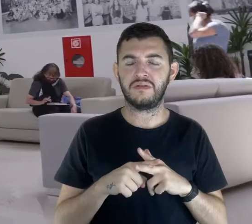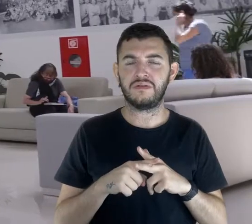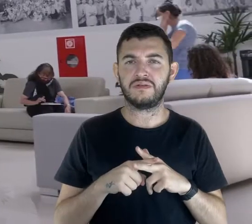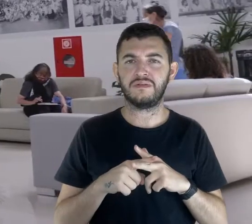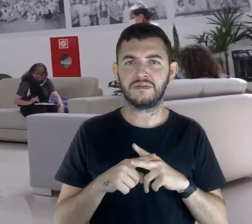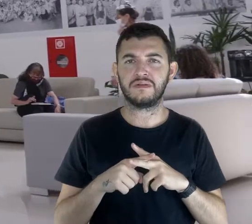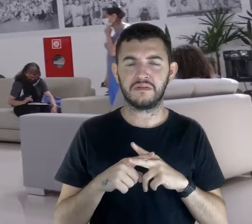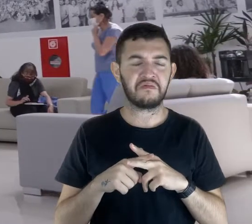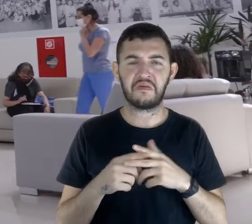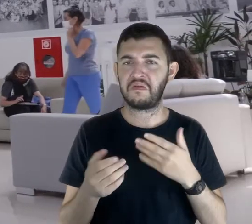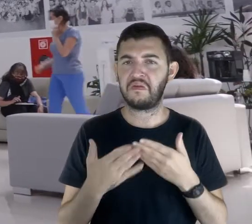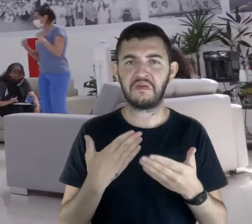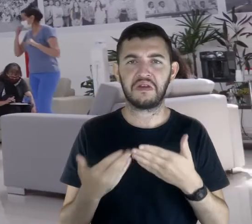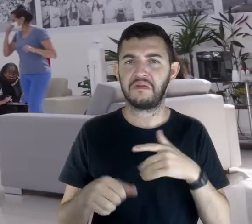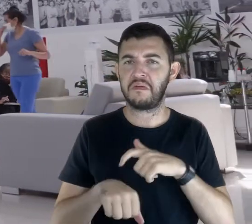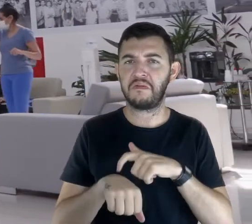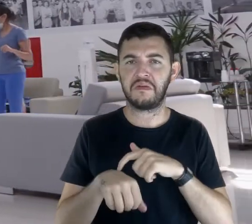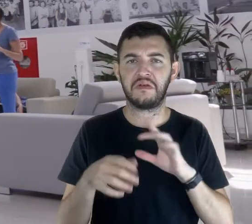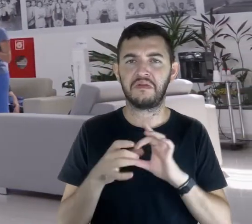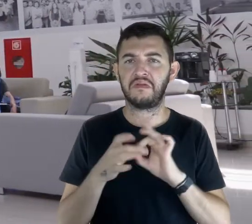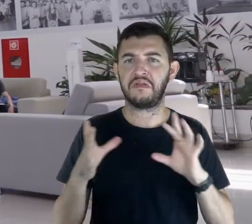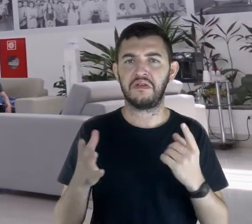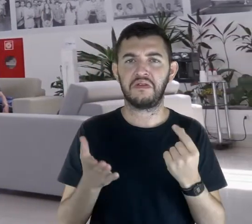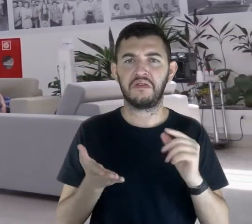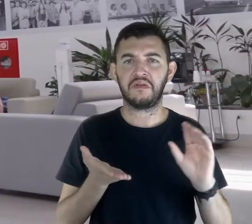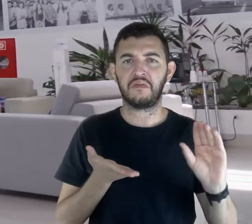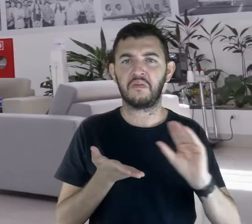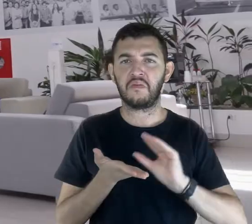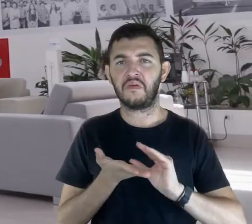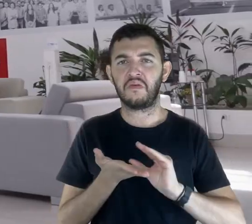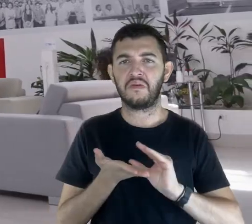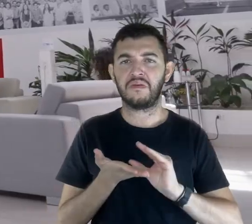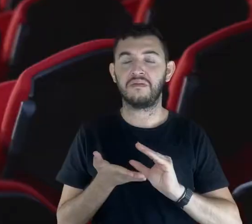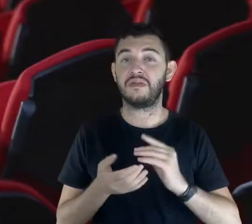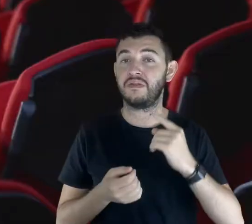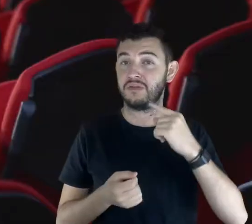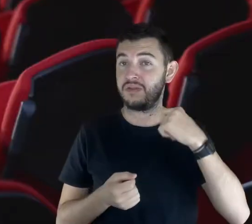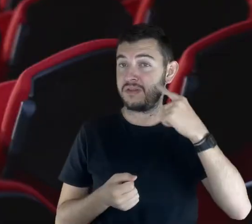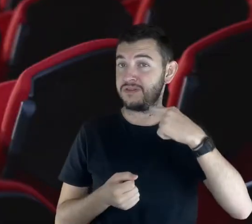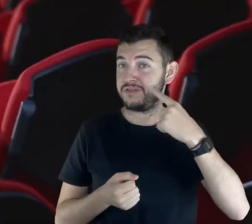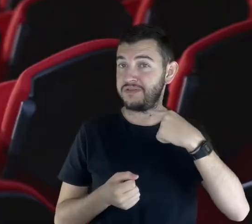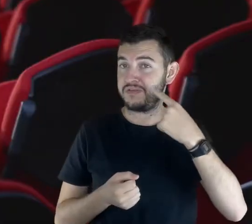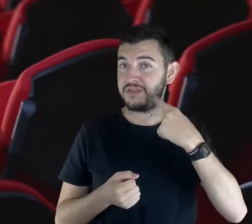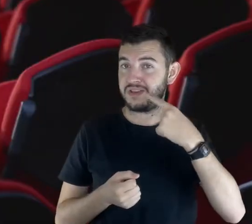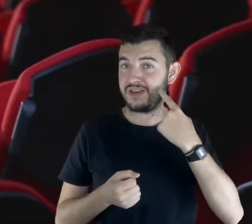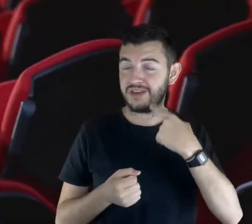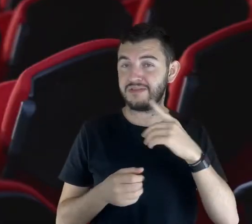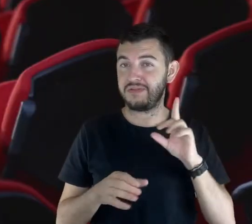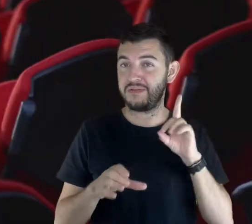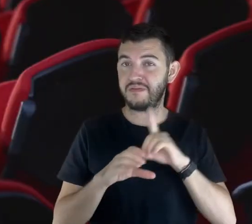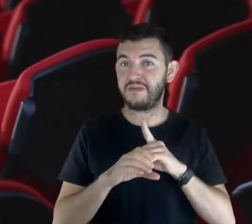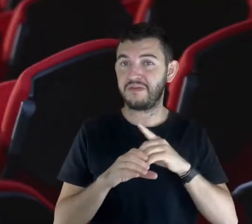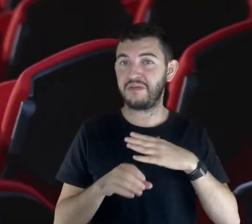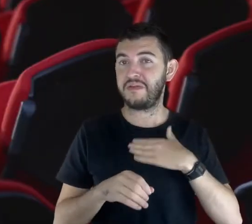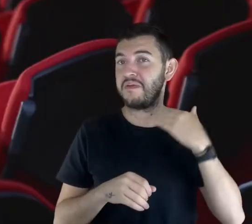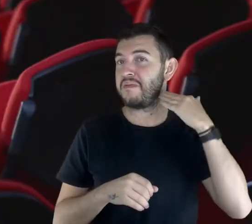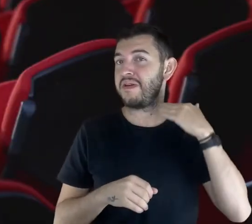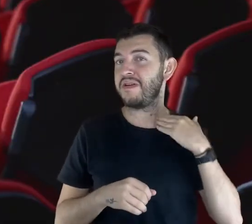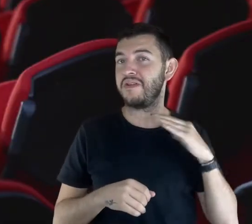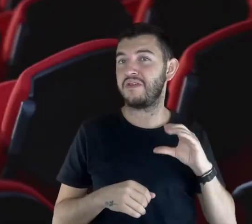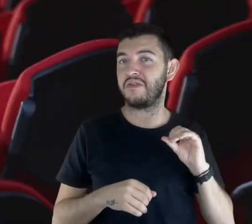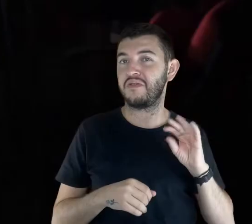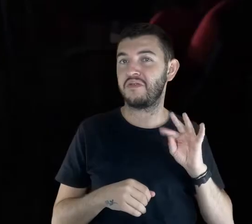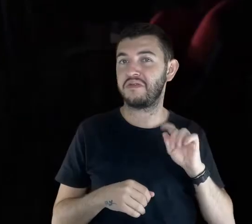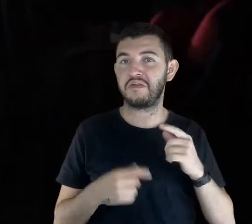virou, qualquer hora sai. Tanto é que os advogados mandaram tudo em conta corrente, eu nem precisei ir ao banco.